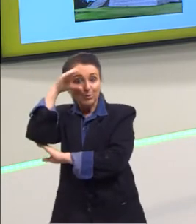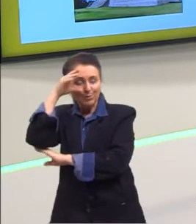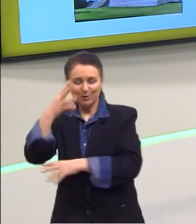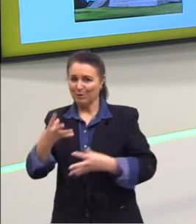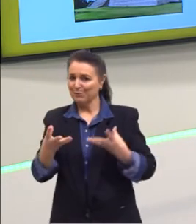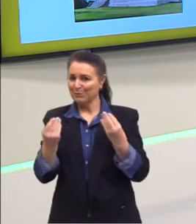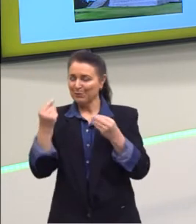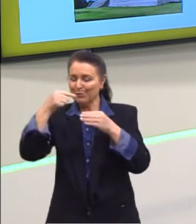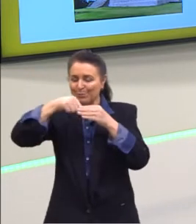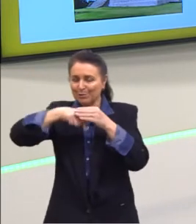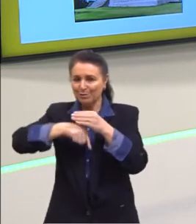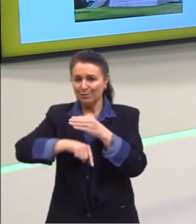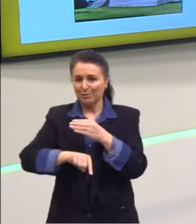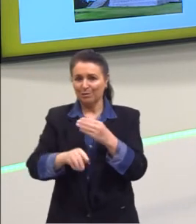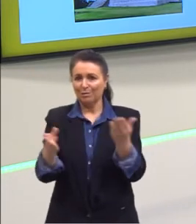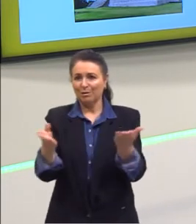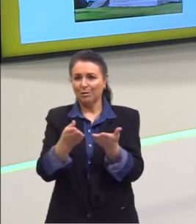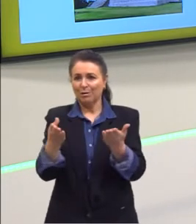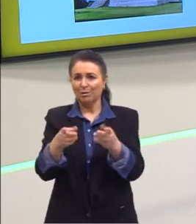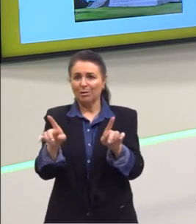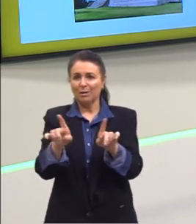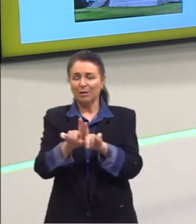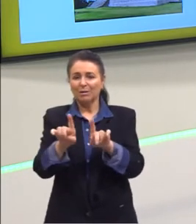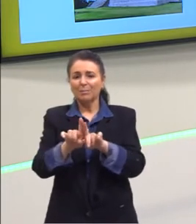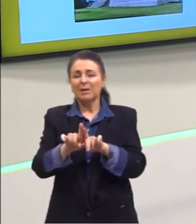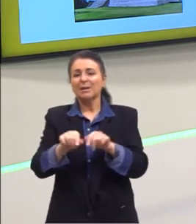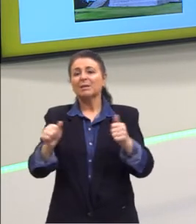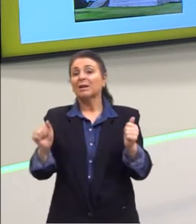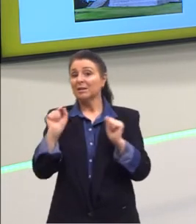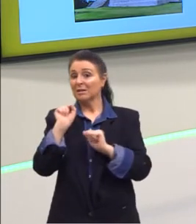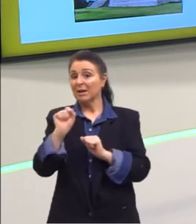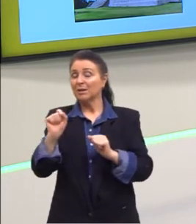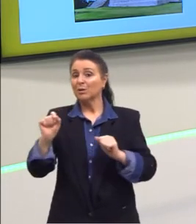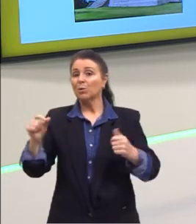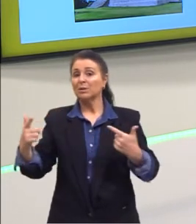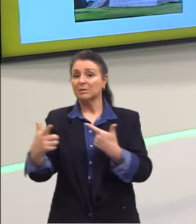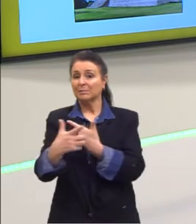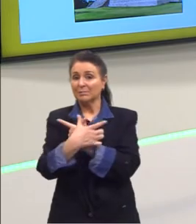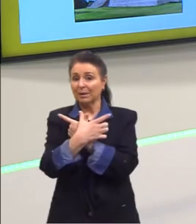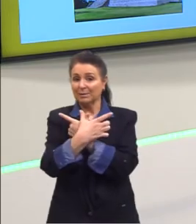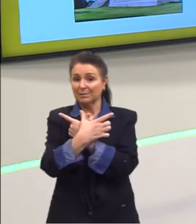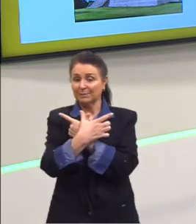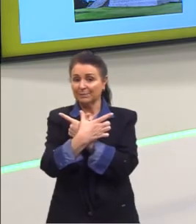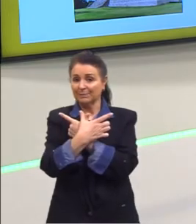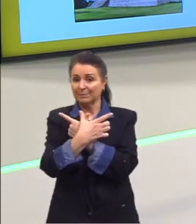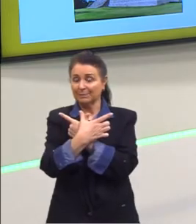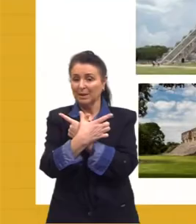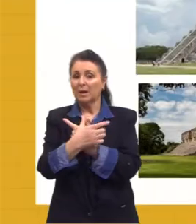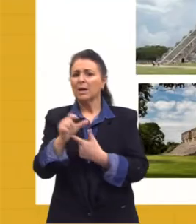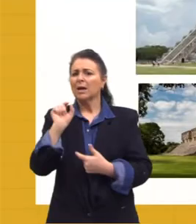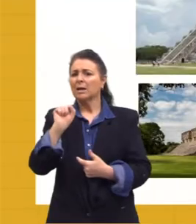E agora nós vamos dar uma olhadinha aqui nos maias. A civilização maia